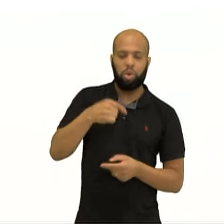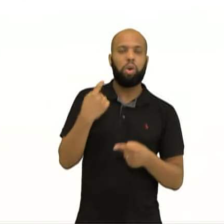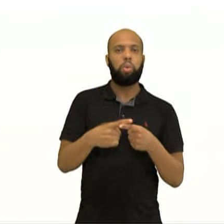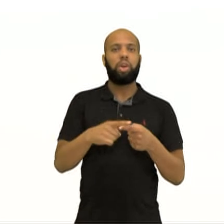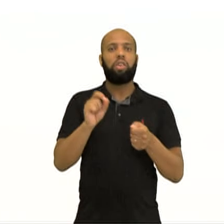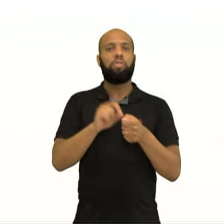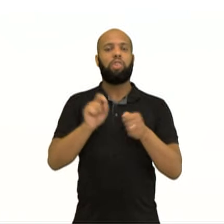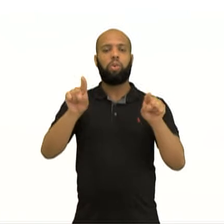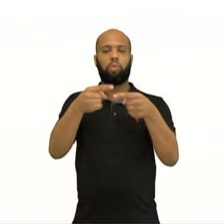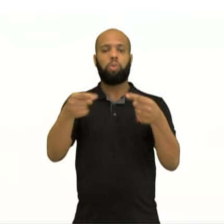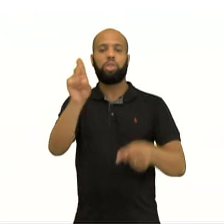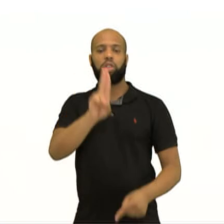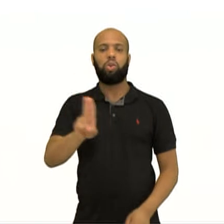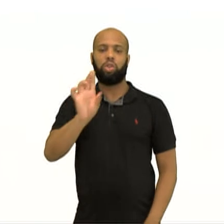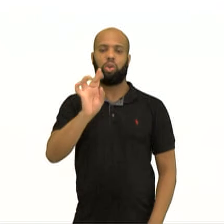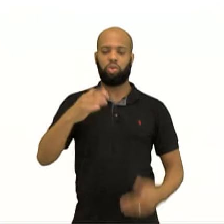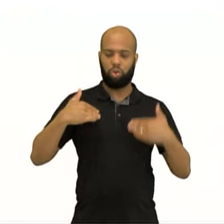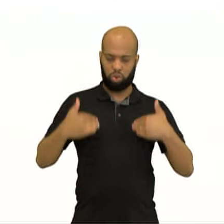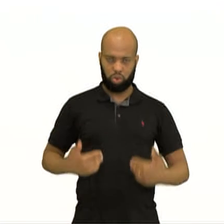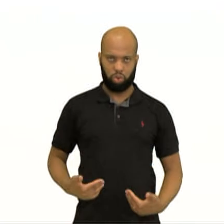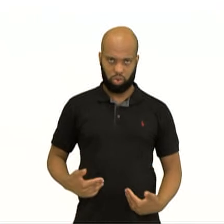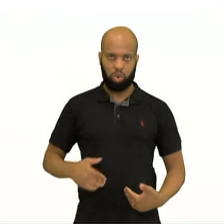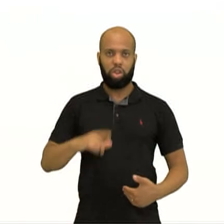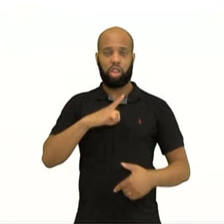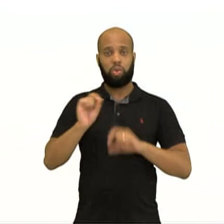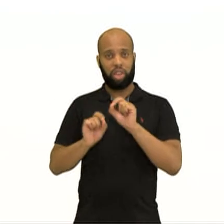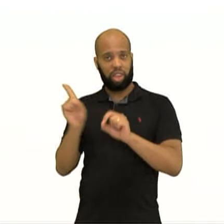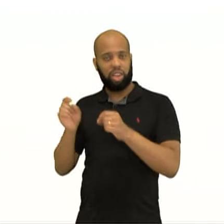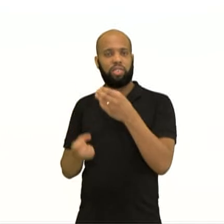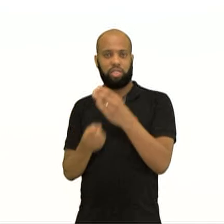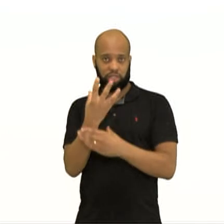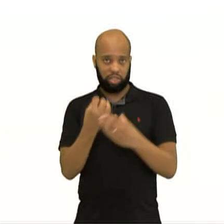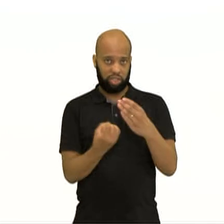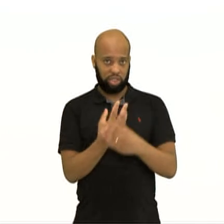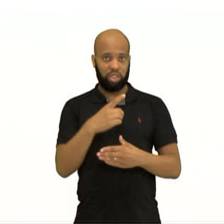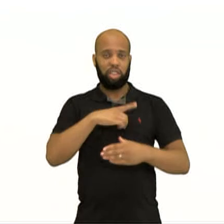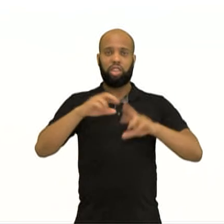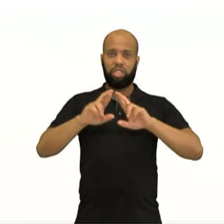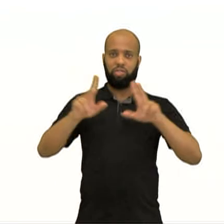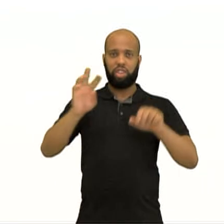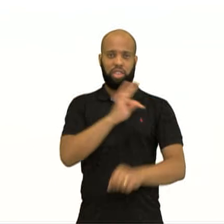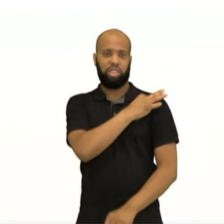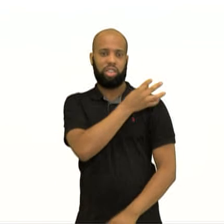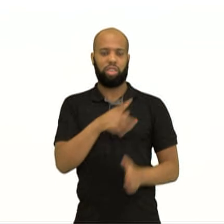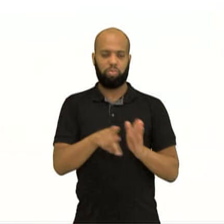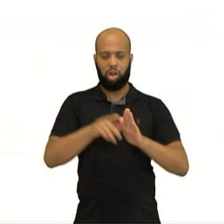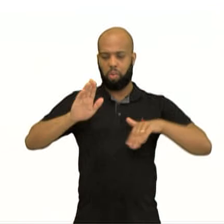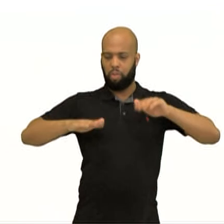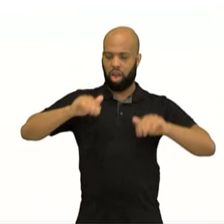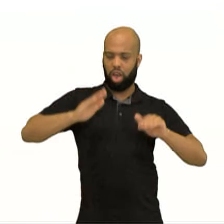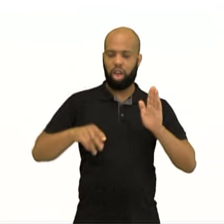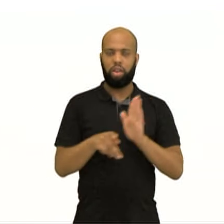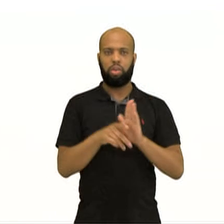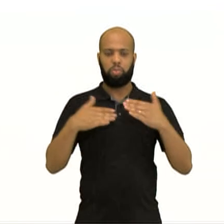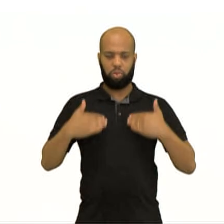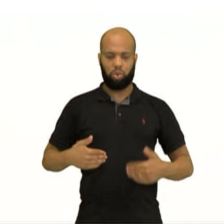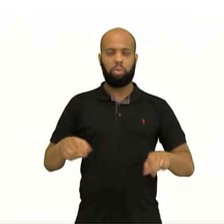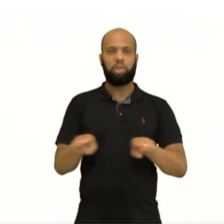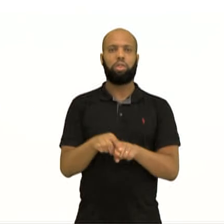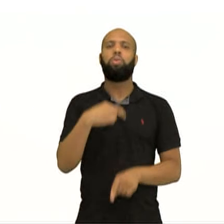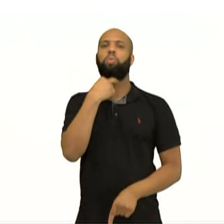abordagem única da música corporal através de composições deu origem a diferentes técnicas de percussão corporal, percussão vocal,